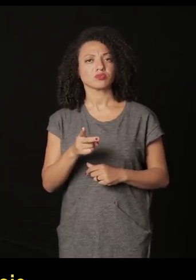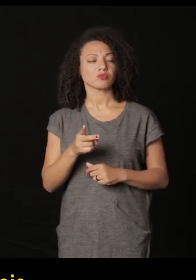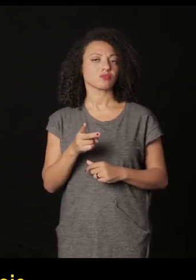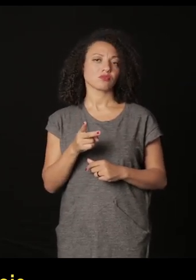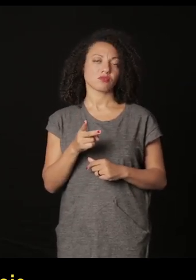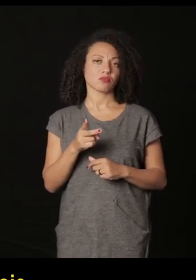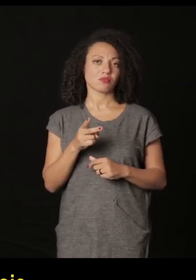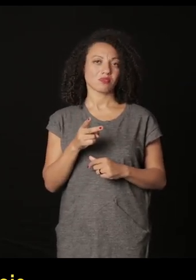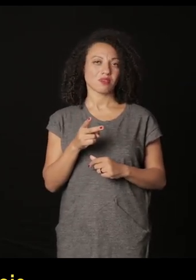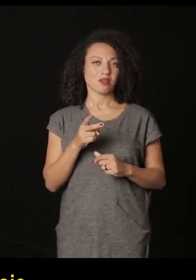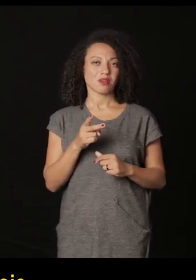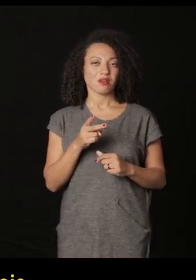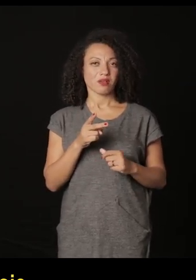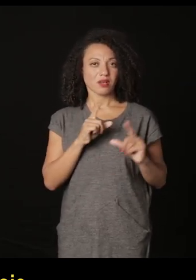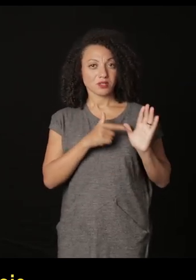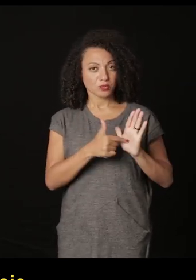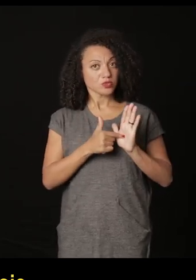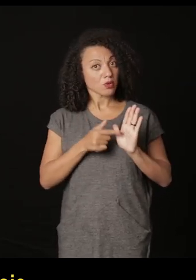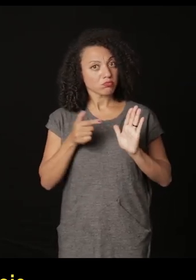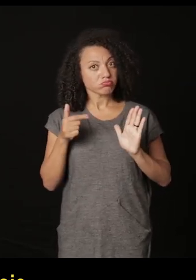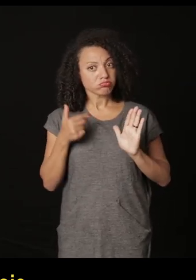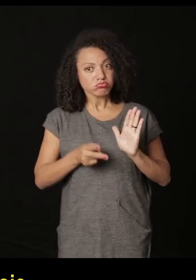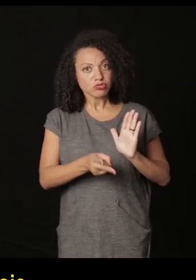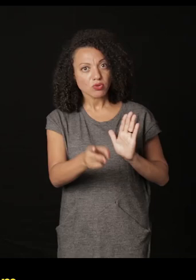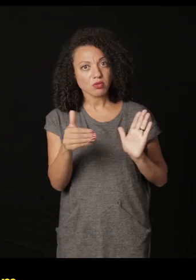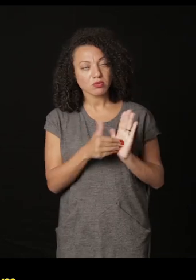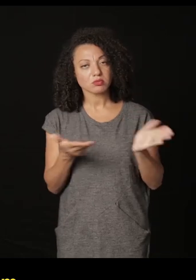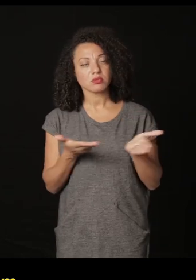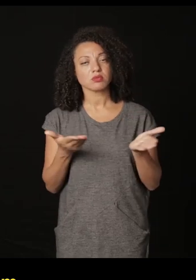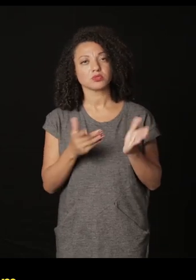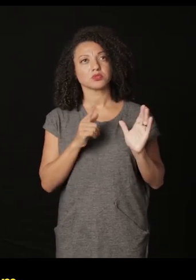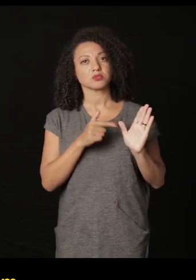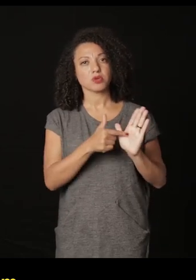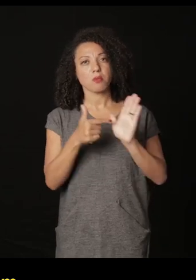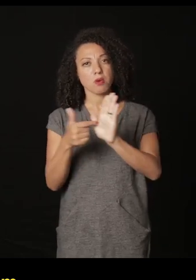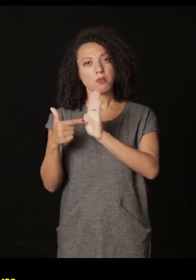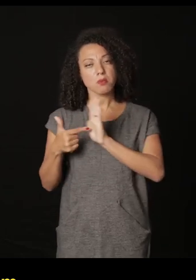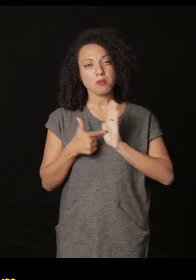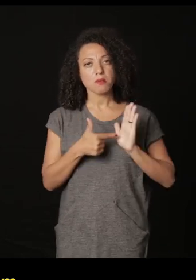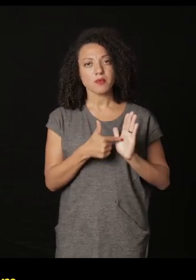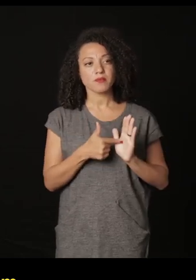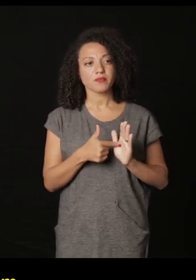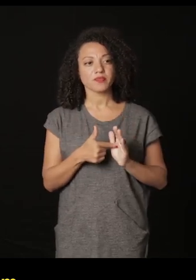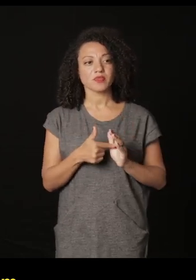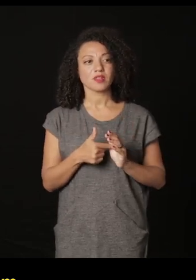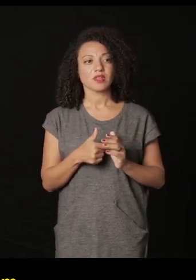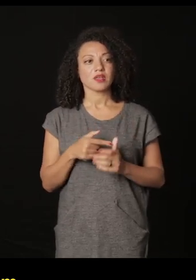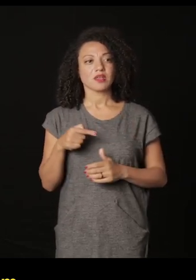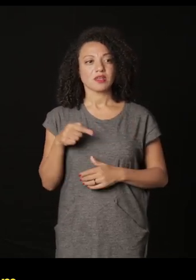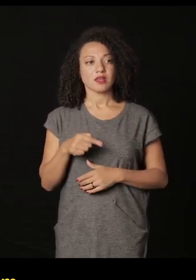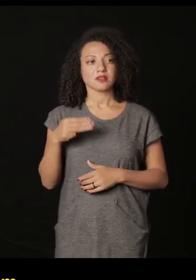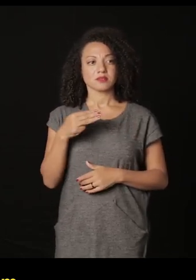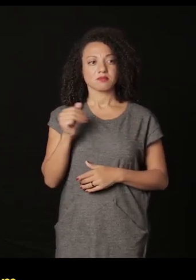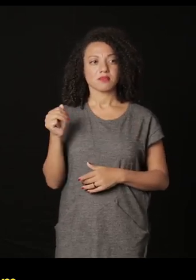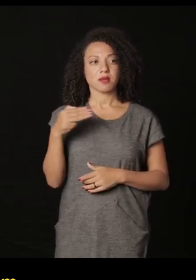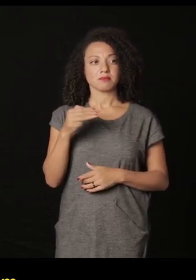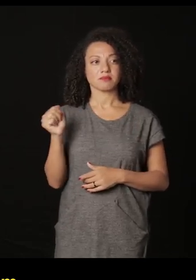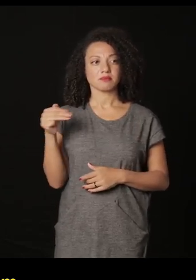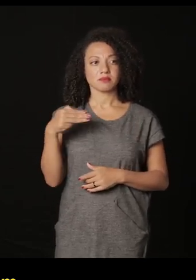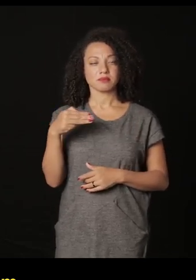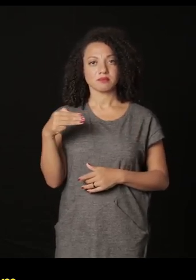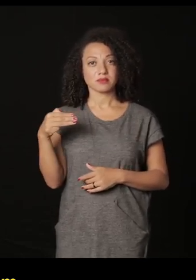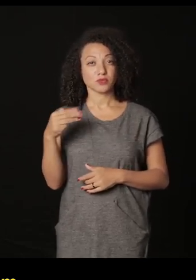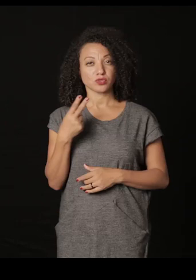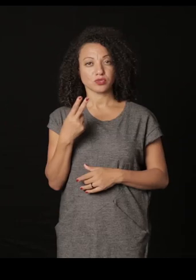ele faz ele tem sido mostrado até hoje e essa é a versão do Mamã se não me engano em